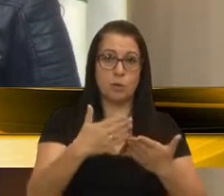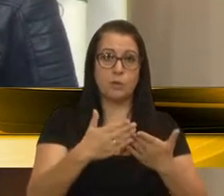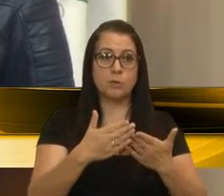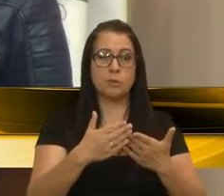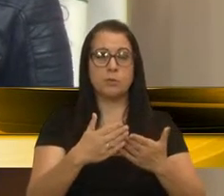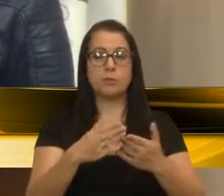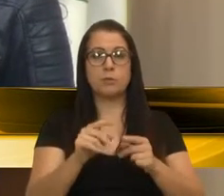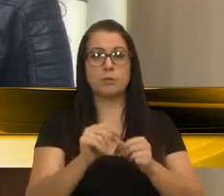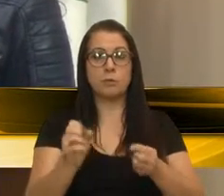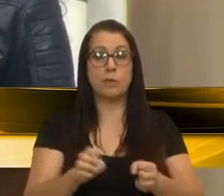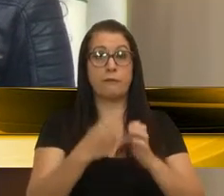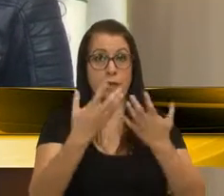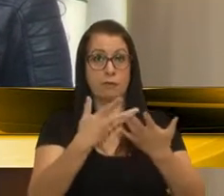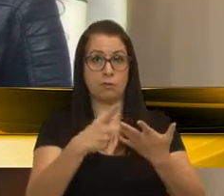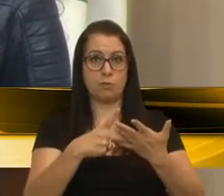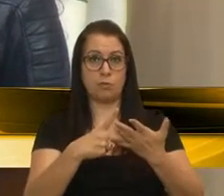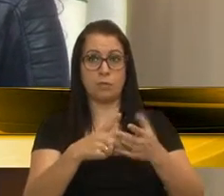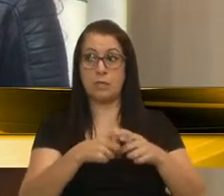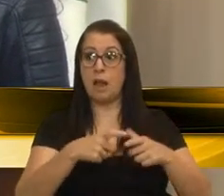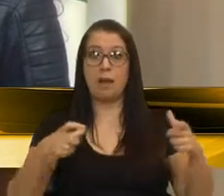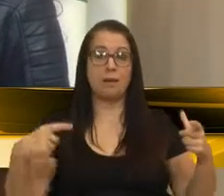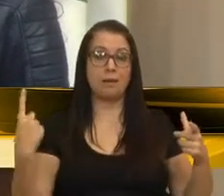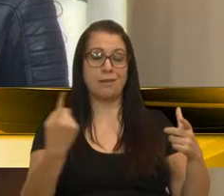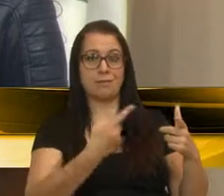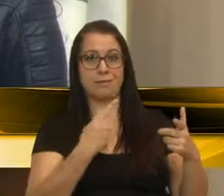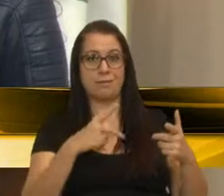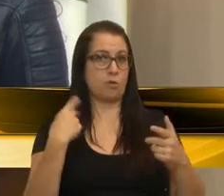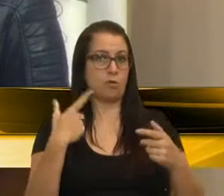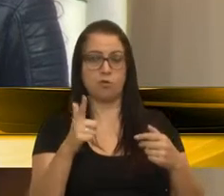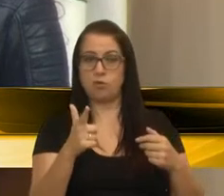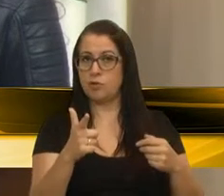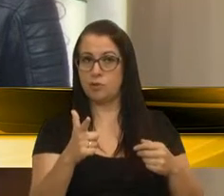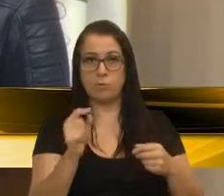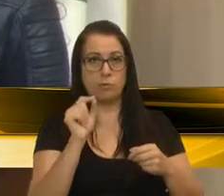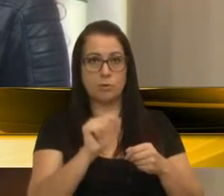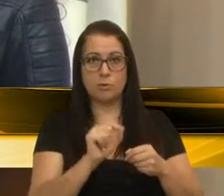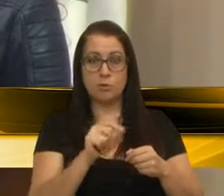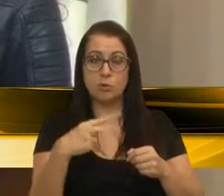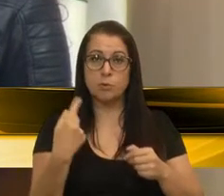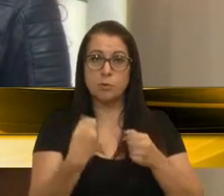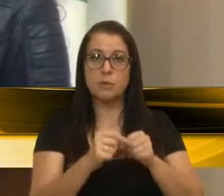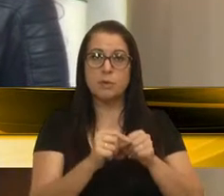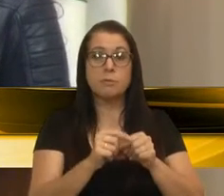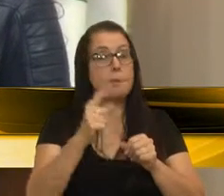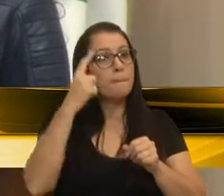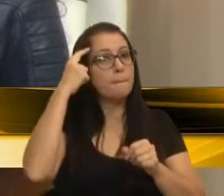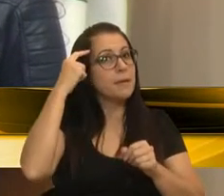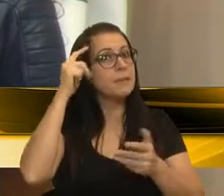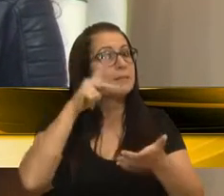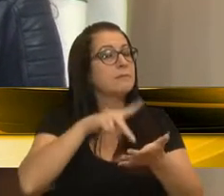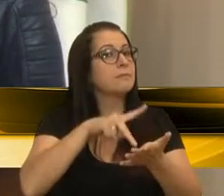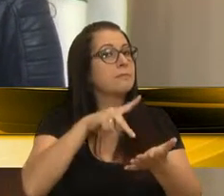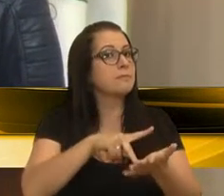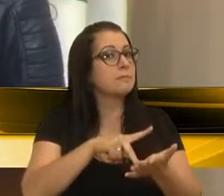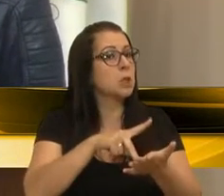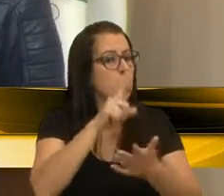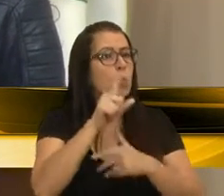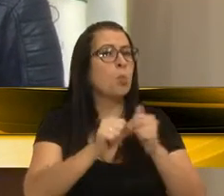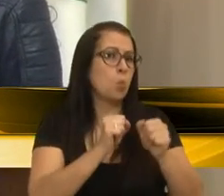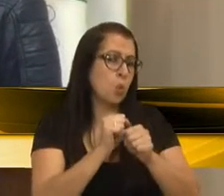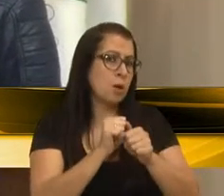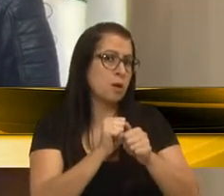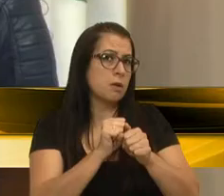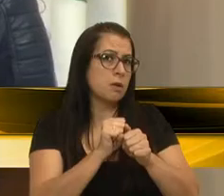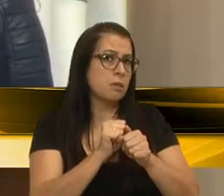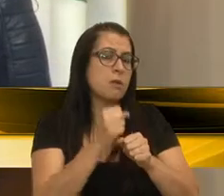expectativa de um evento que seria grandioso, nós não tivemos isso, nós precisamos realmente pensar se em um ano é